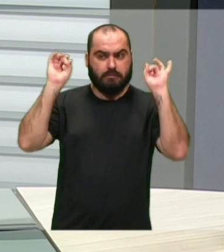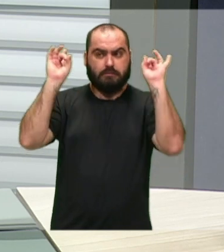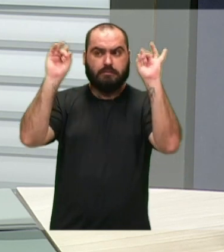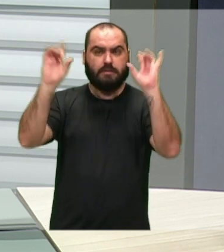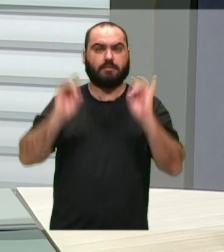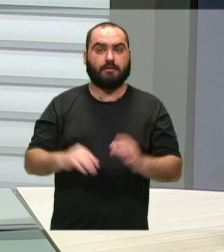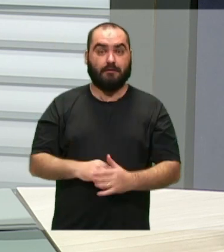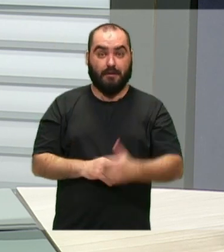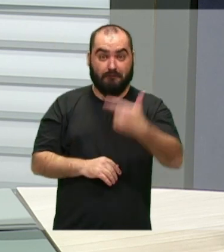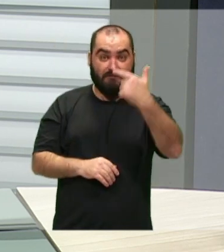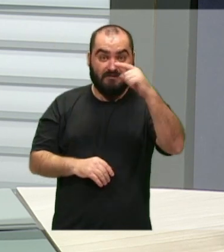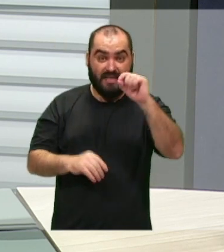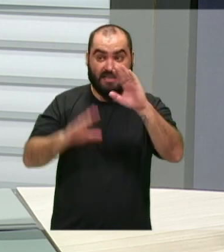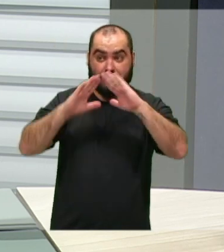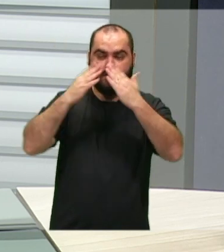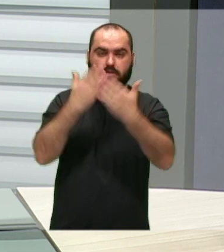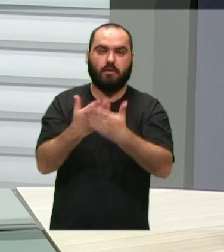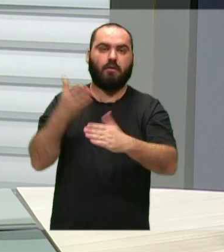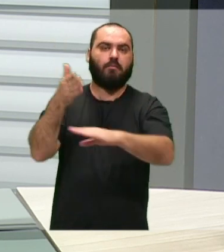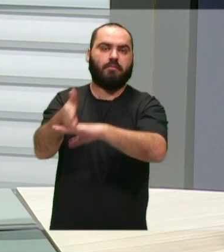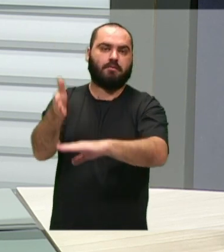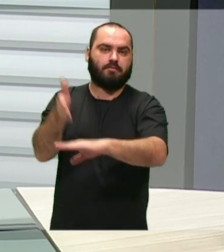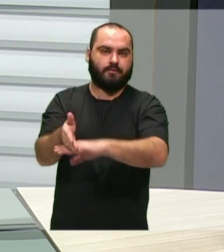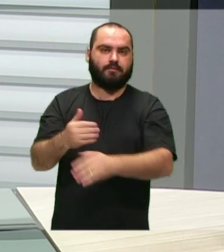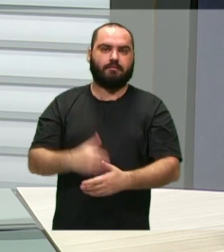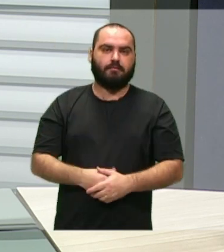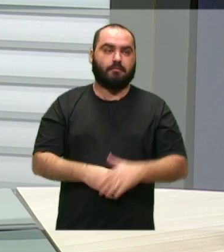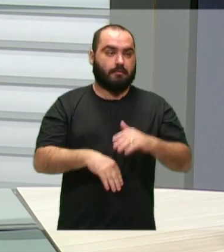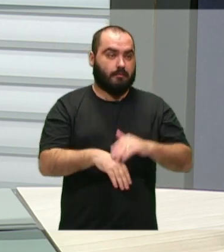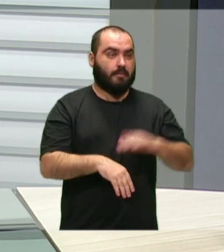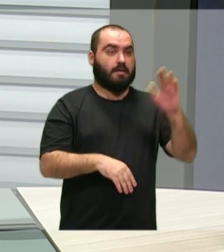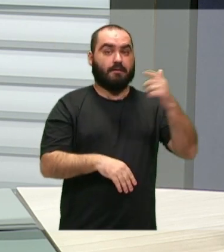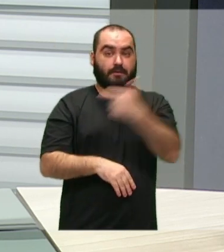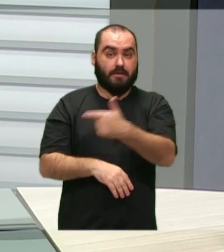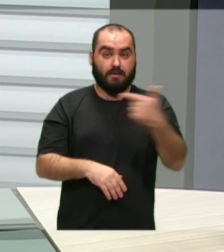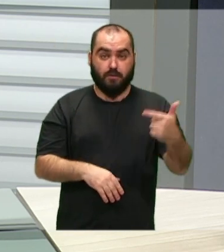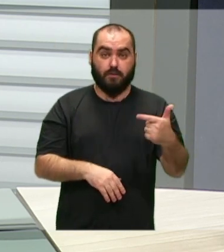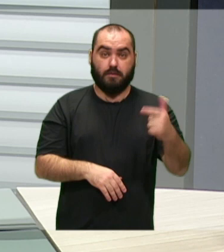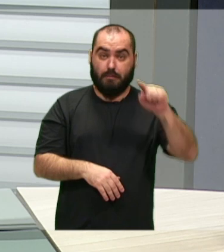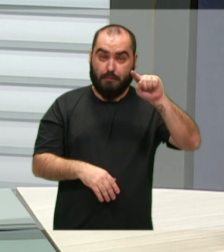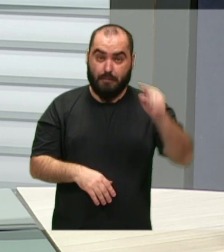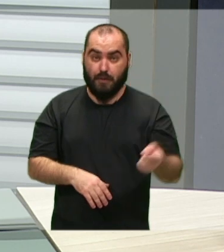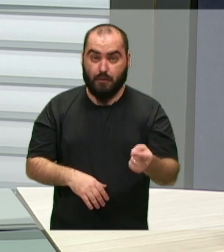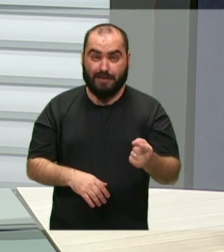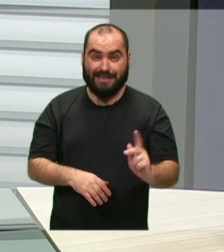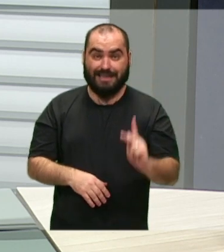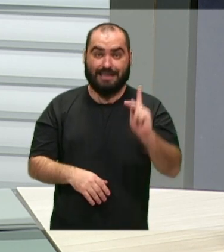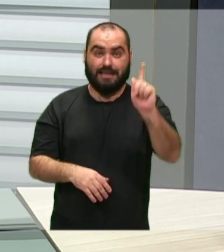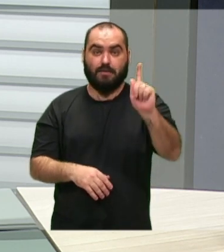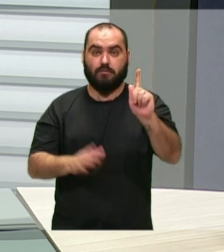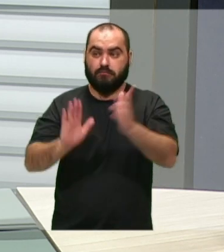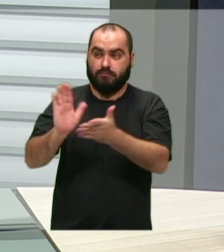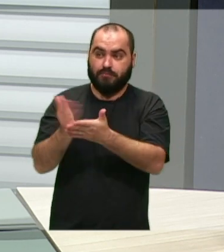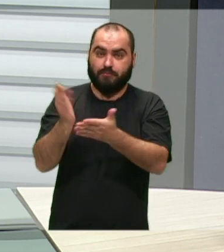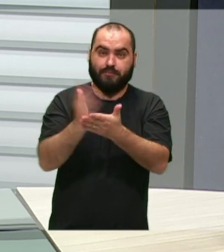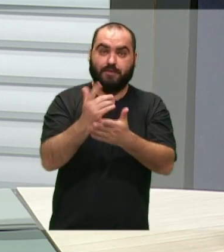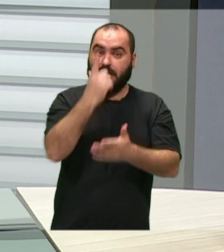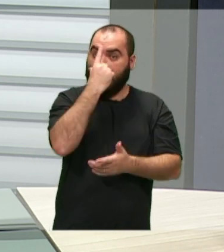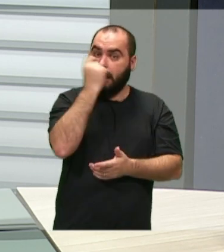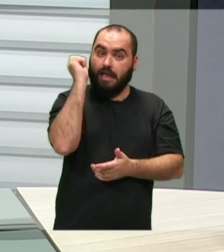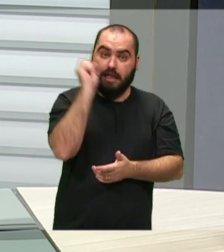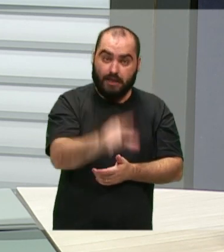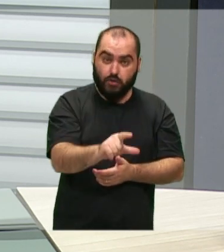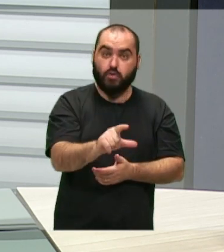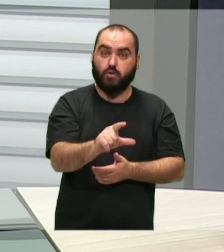20 escolas que participaram e foram mais de 22 toneladas arrecadadas. Então, era um lixo eletrônico que,